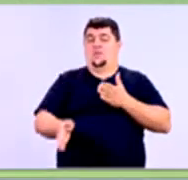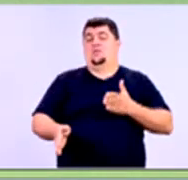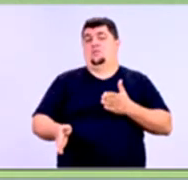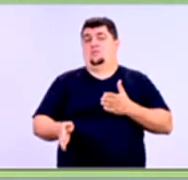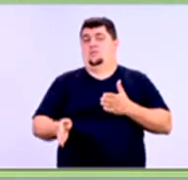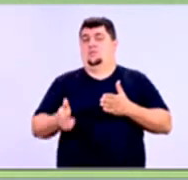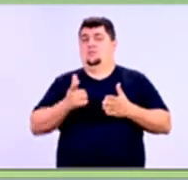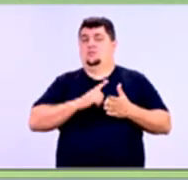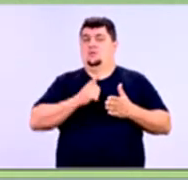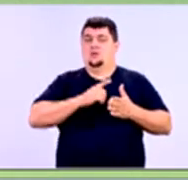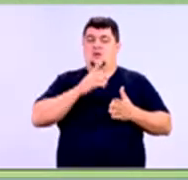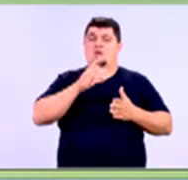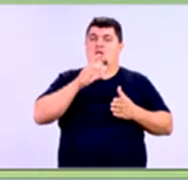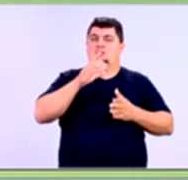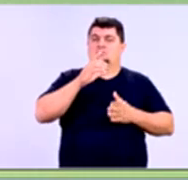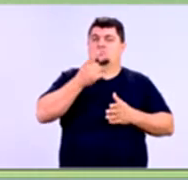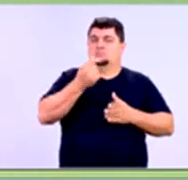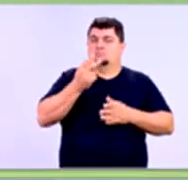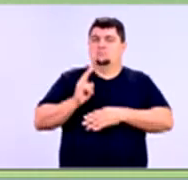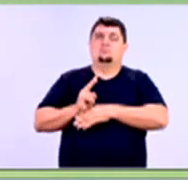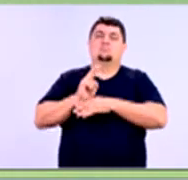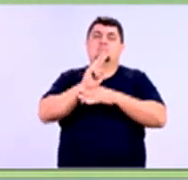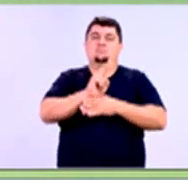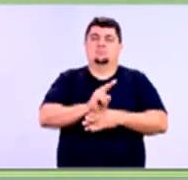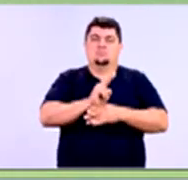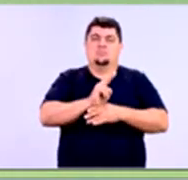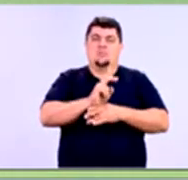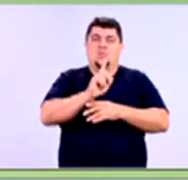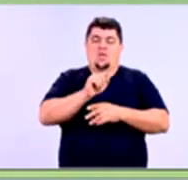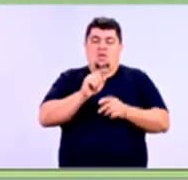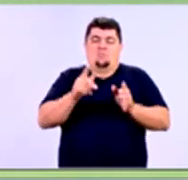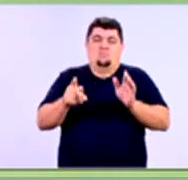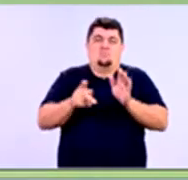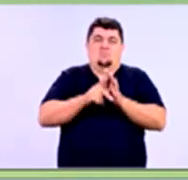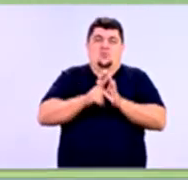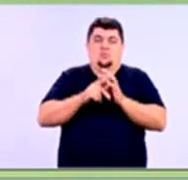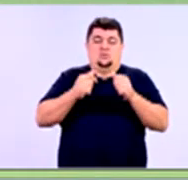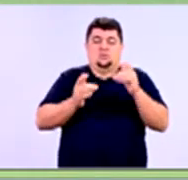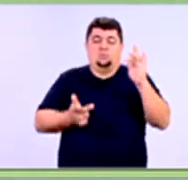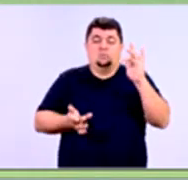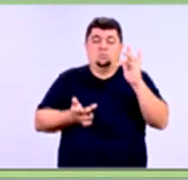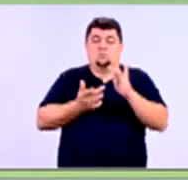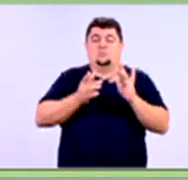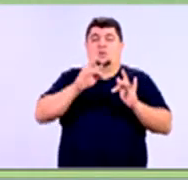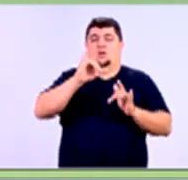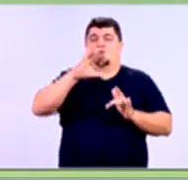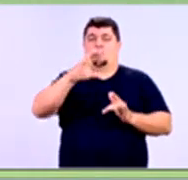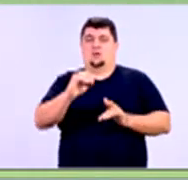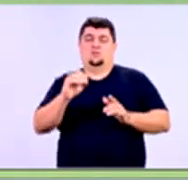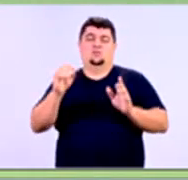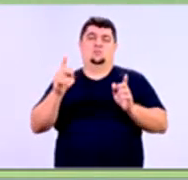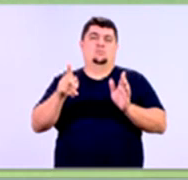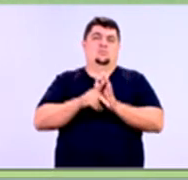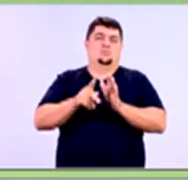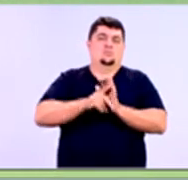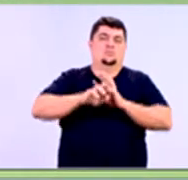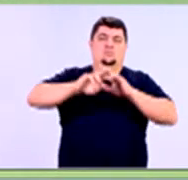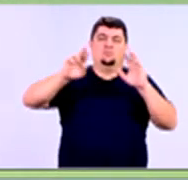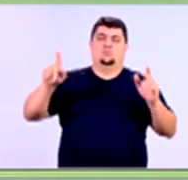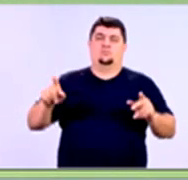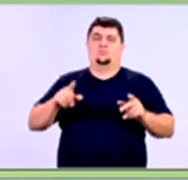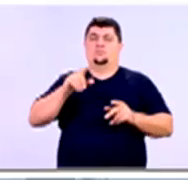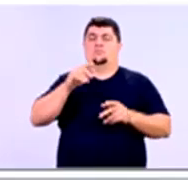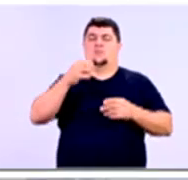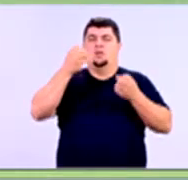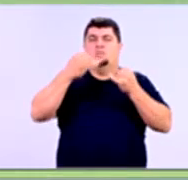um fruto da proporção entre os riscos e os juros da economia, né? Vamos falar um pouquinho, então, sobre o